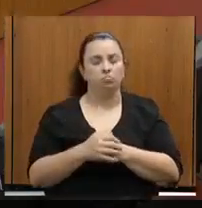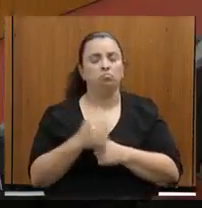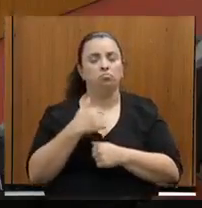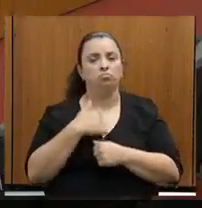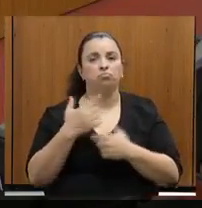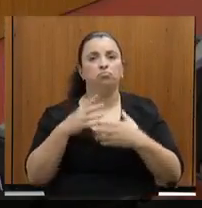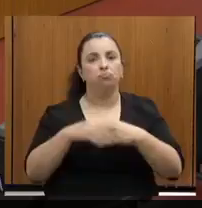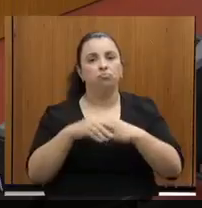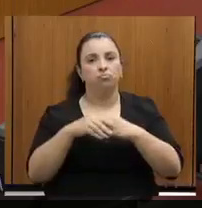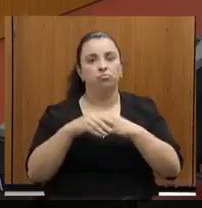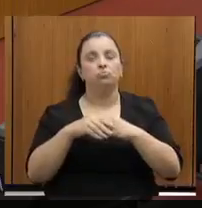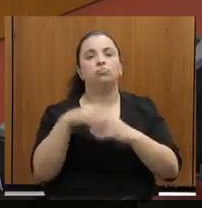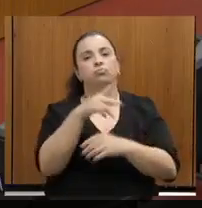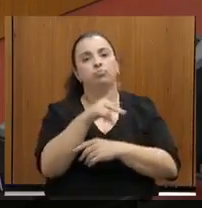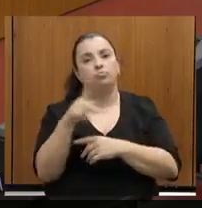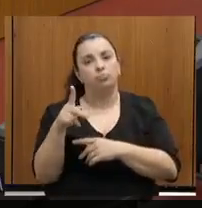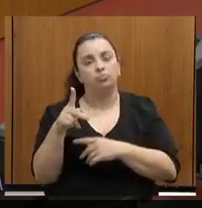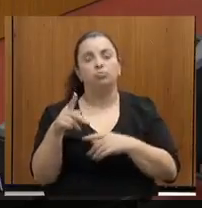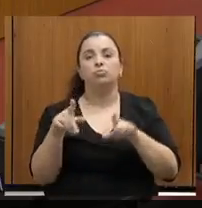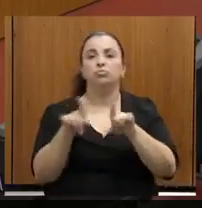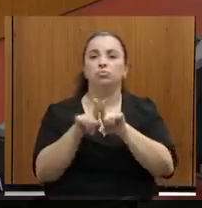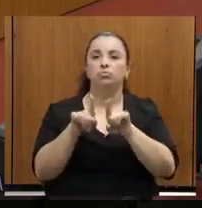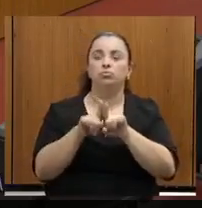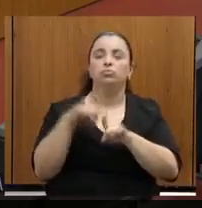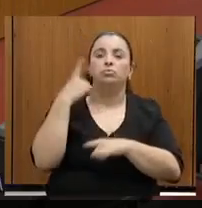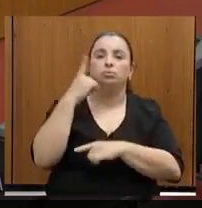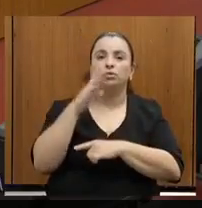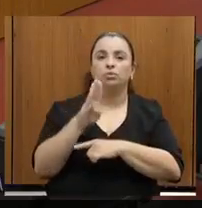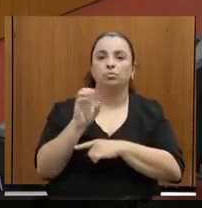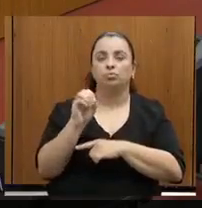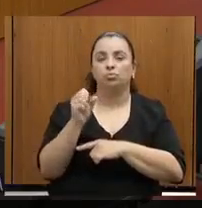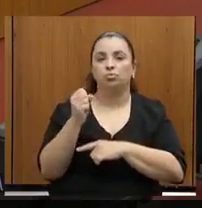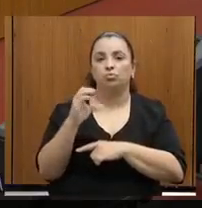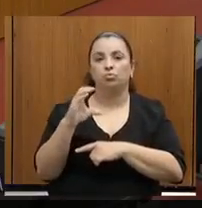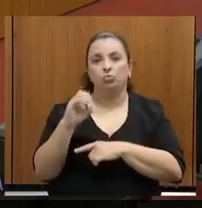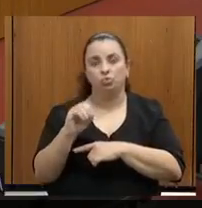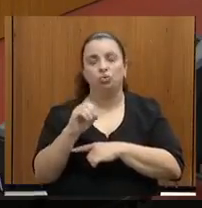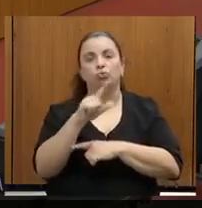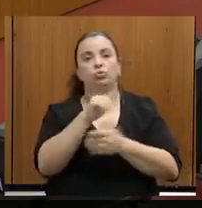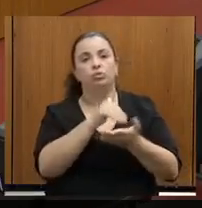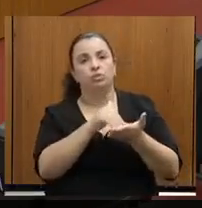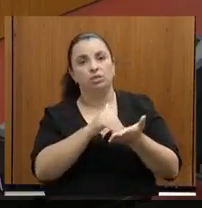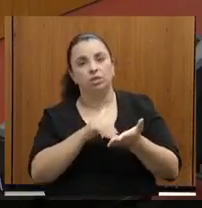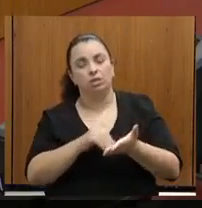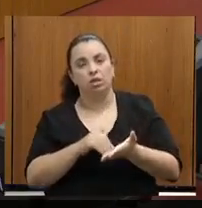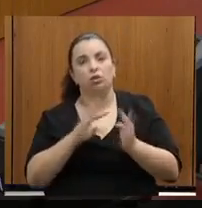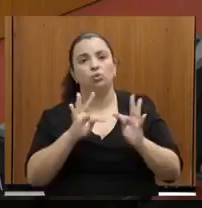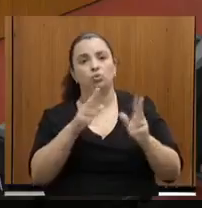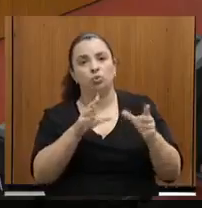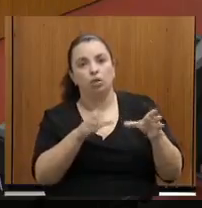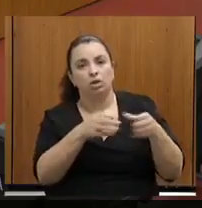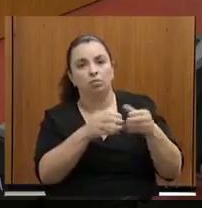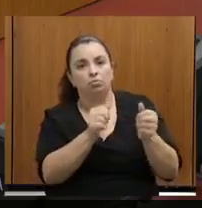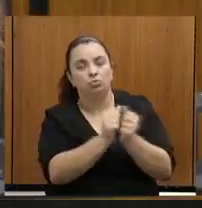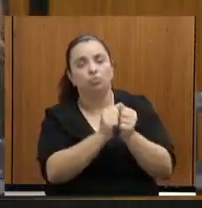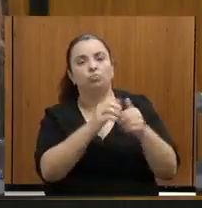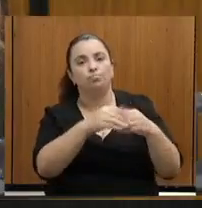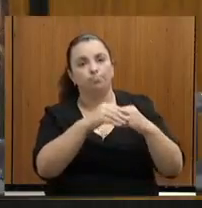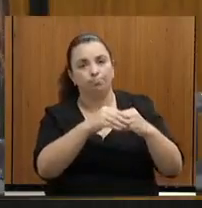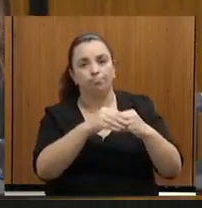cumprimentá-lo, cumprimentar também o deputado Bosco, cumprimentar o secretário e toda a equipe que o acompanha.